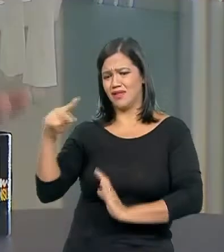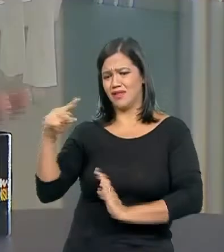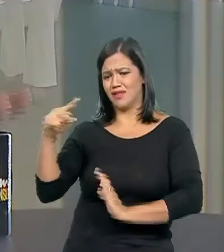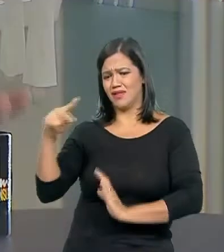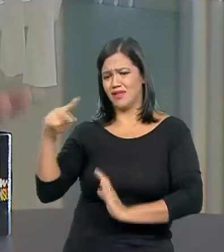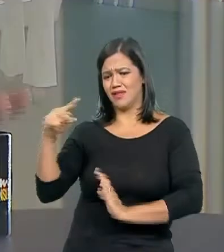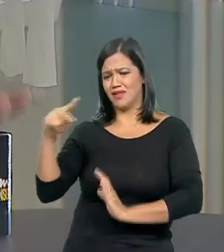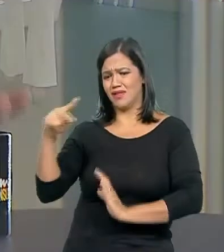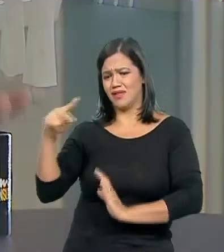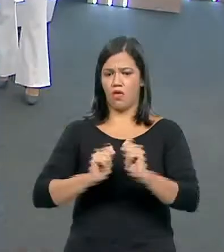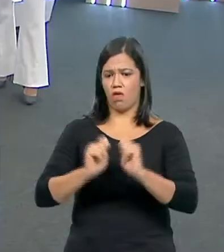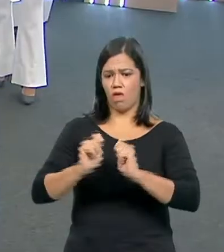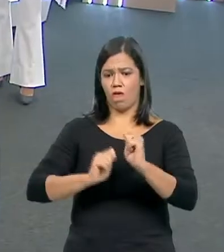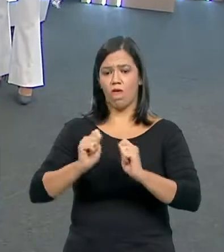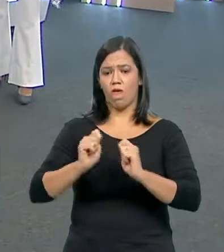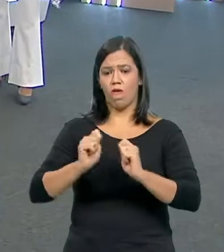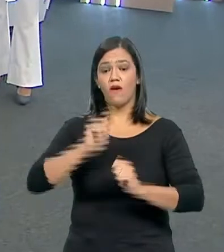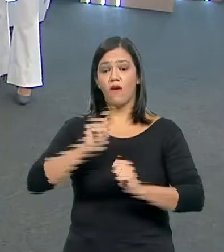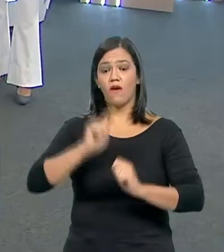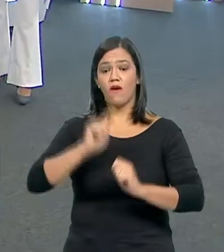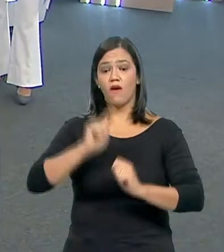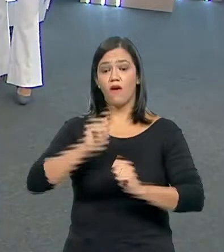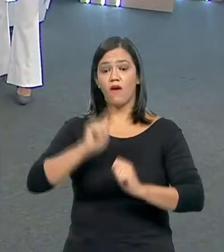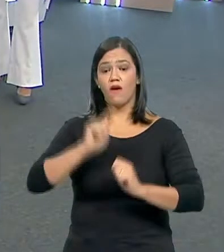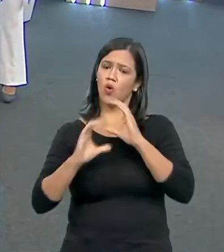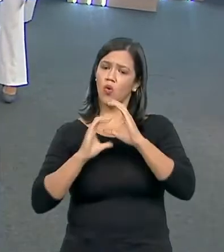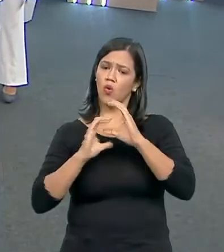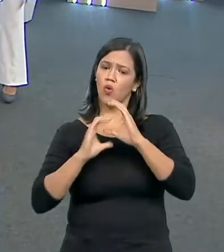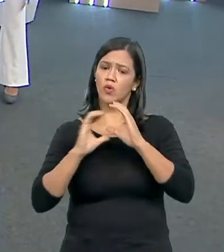social normal.